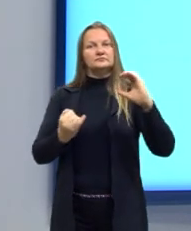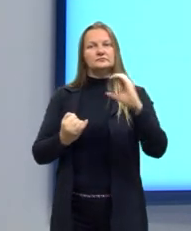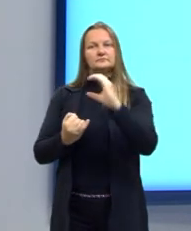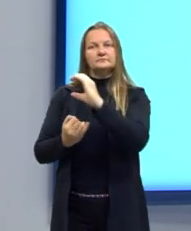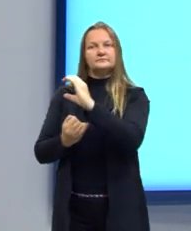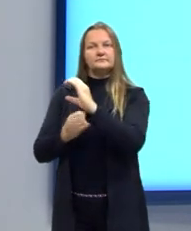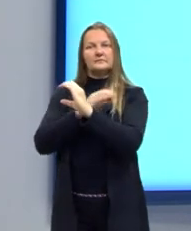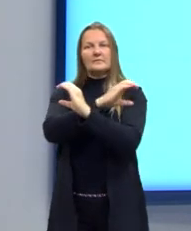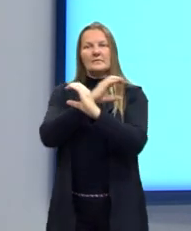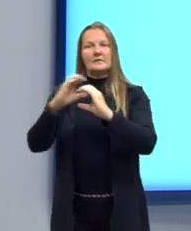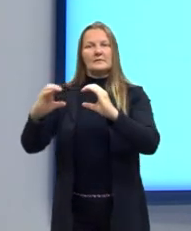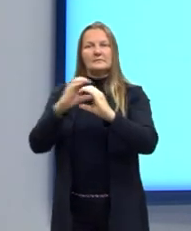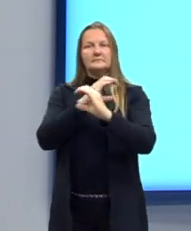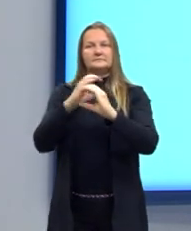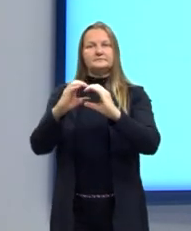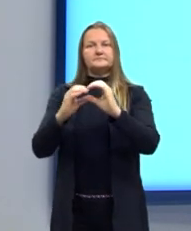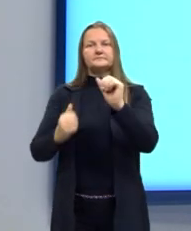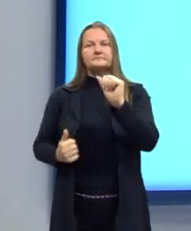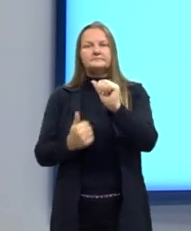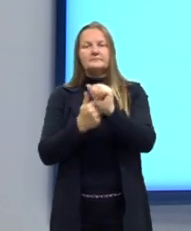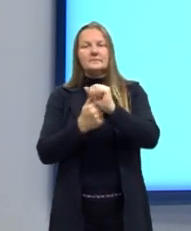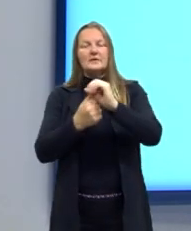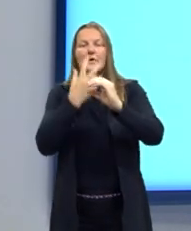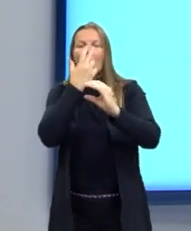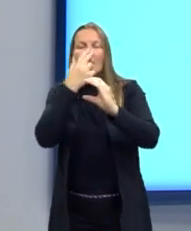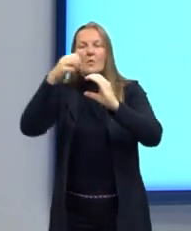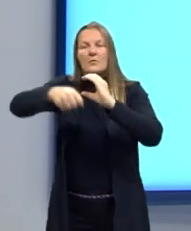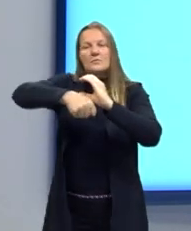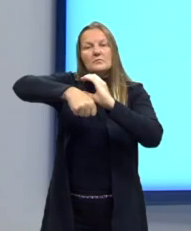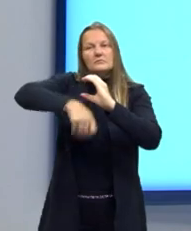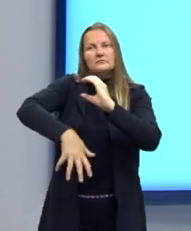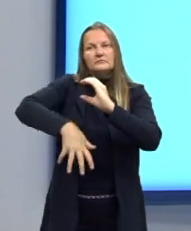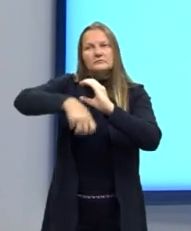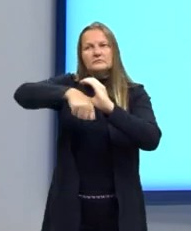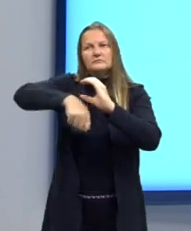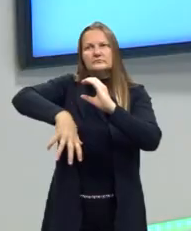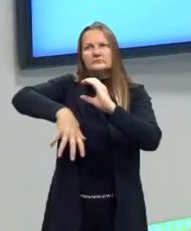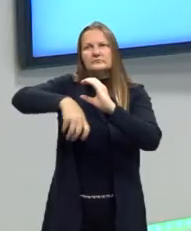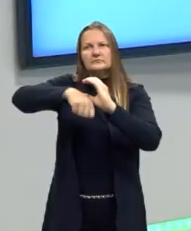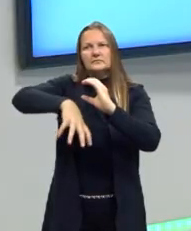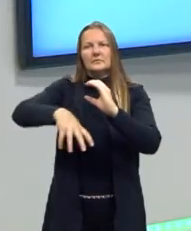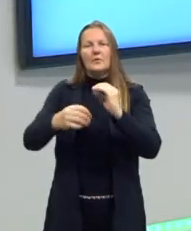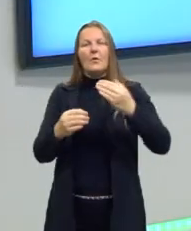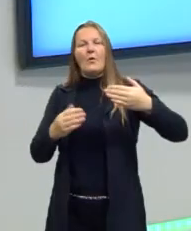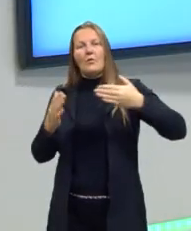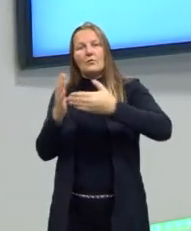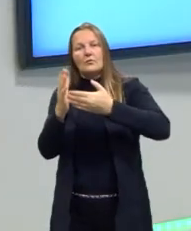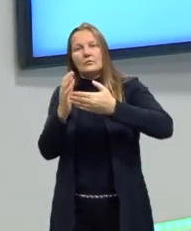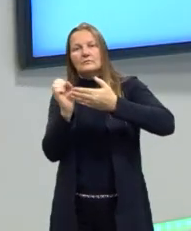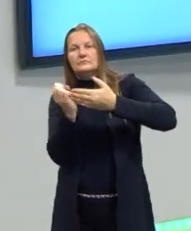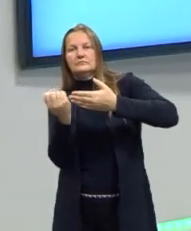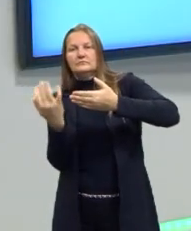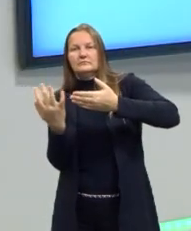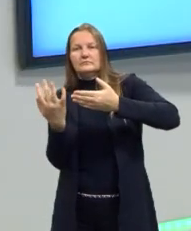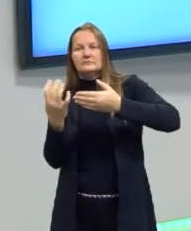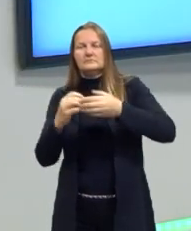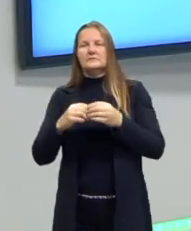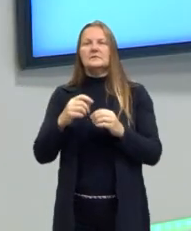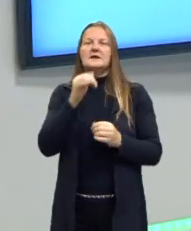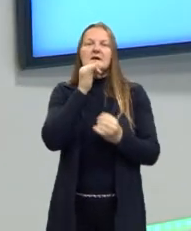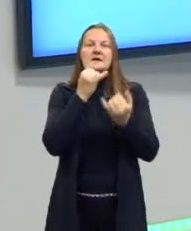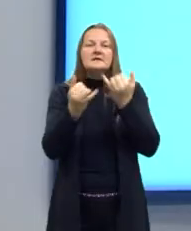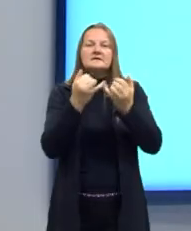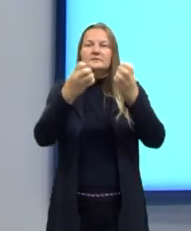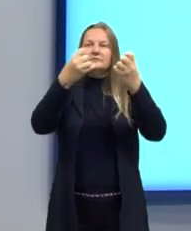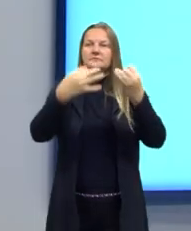Depois, eu considero a cadeia menor como uma ramificação, como se fosse uma ramificação. Então, analisando esse exemplo,